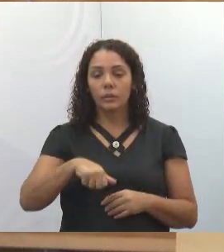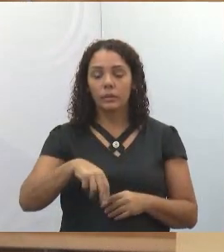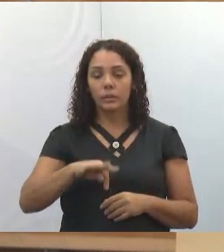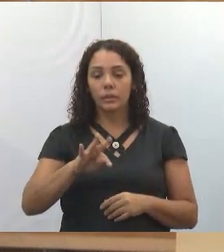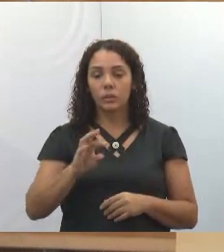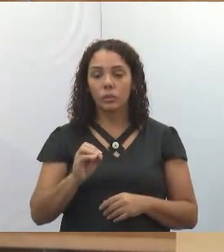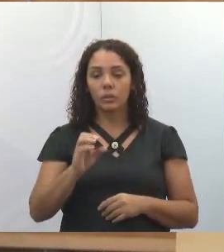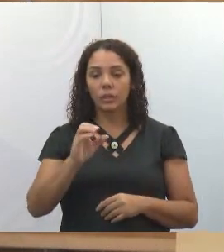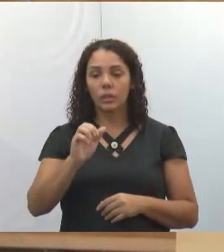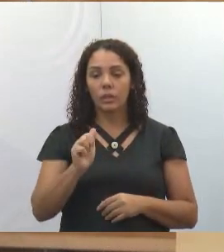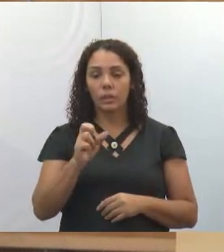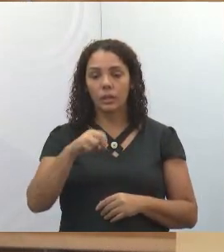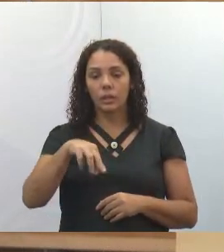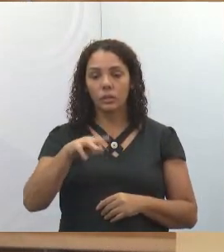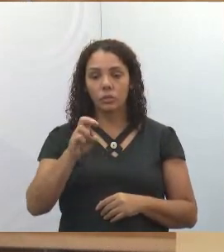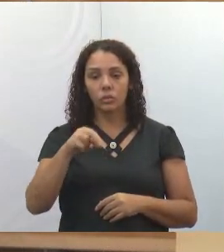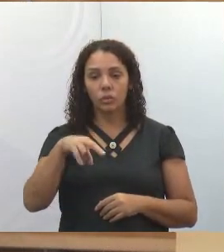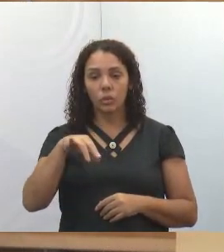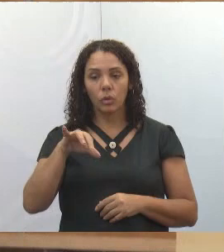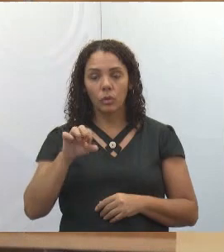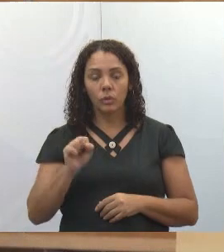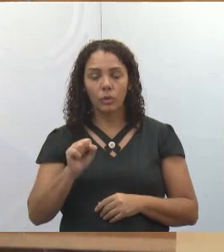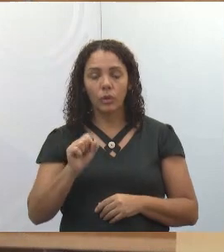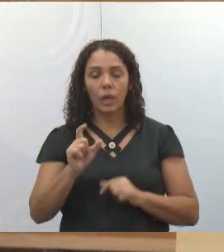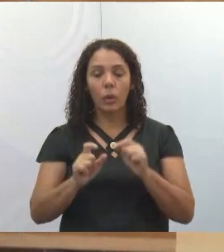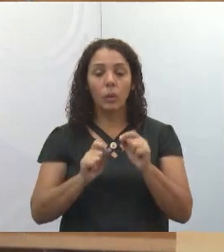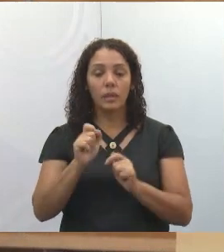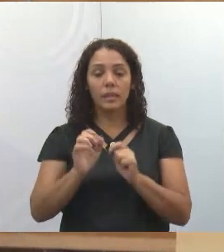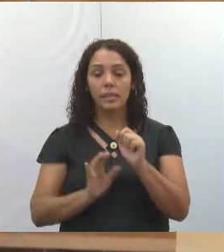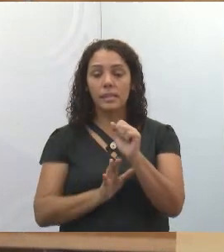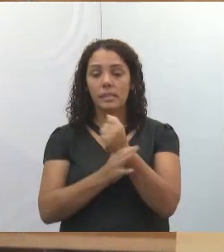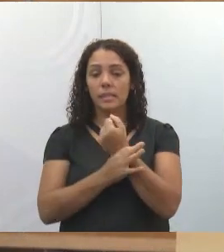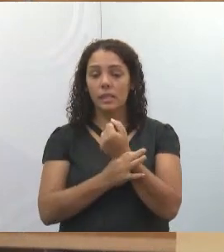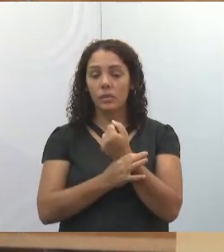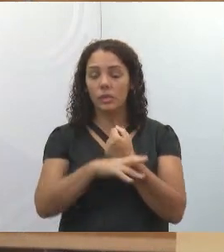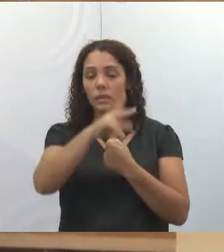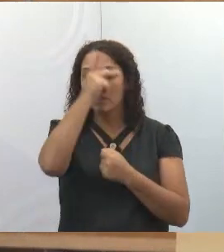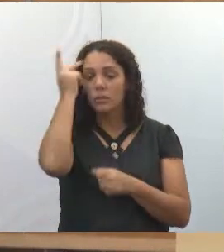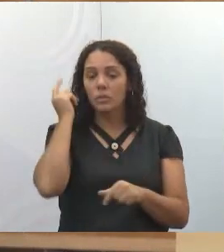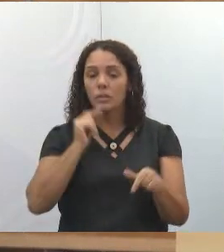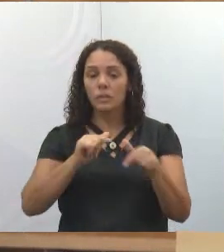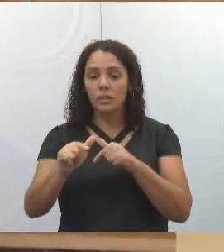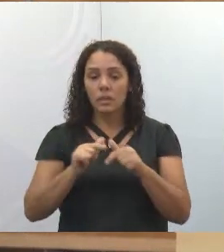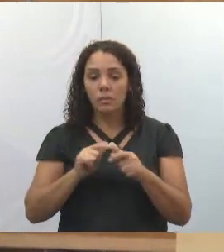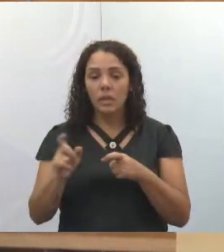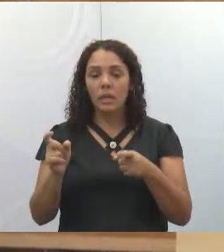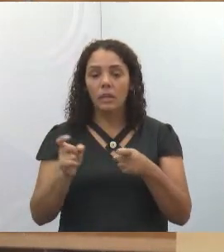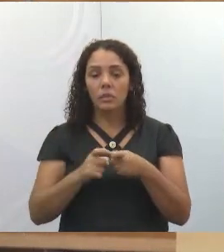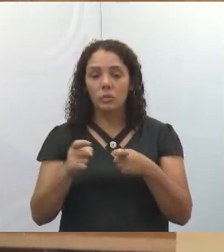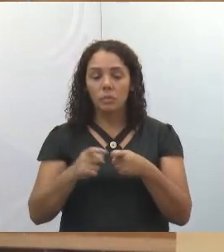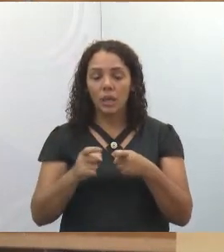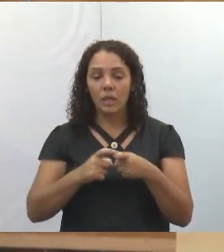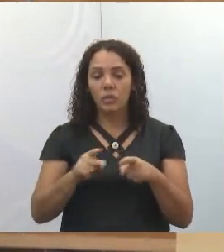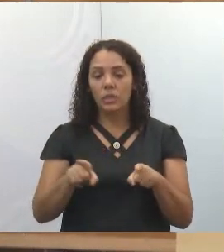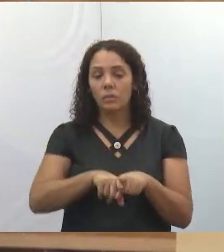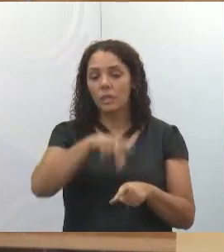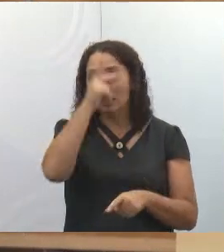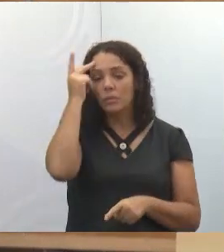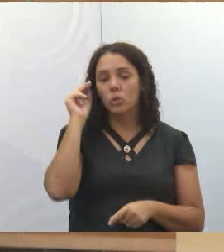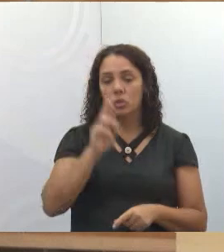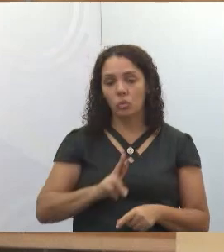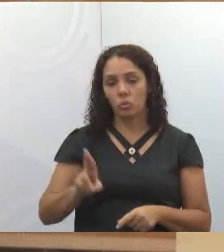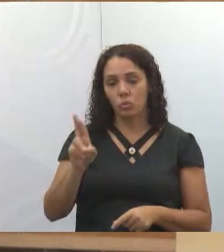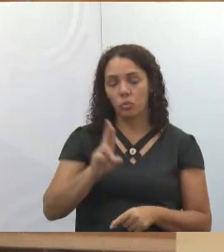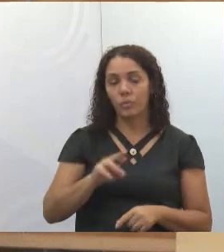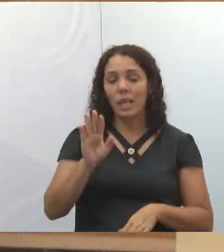sobre a segurança dos servidores que lá estão, dos médicos e também dos usuários. Muitas vezes as pessoas chegam